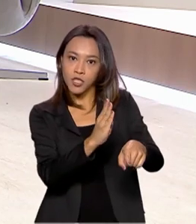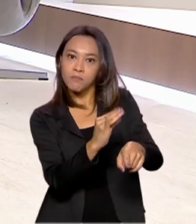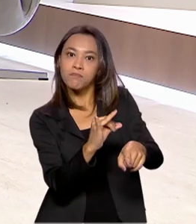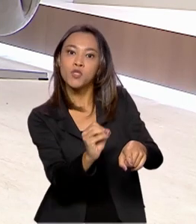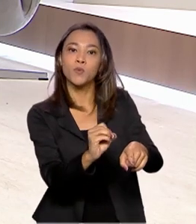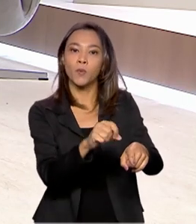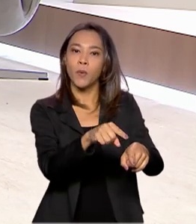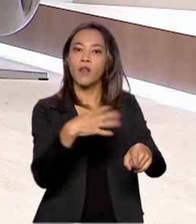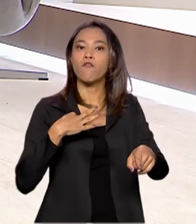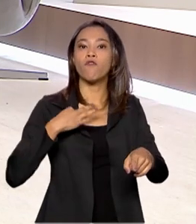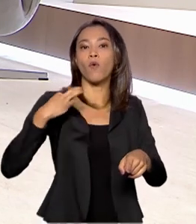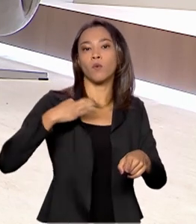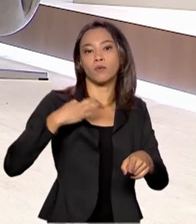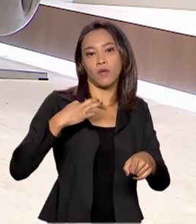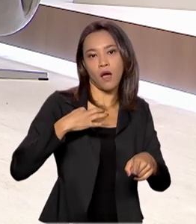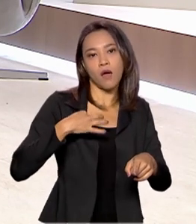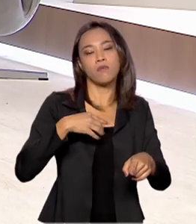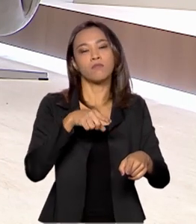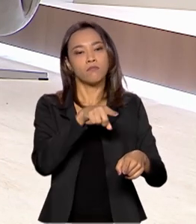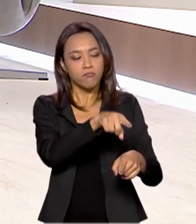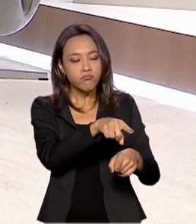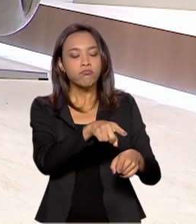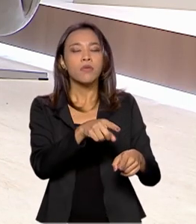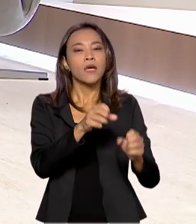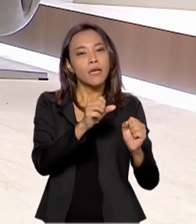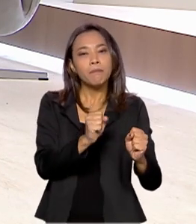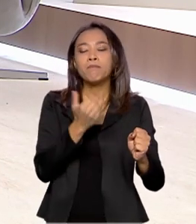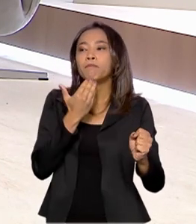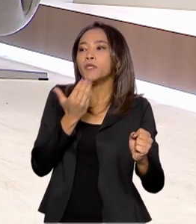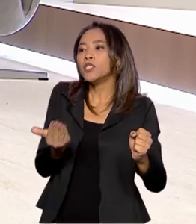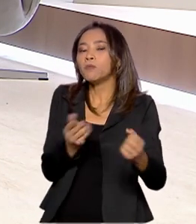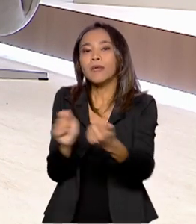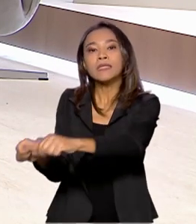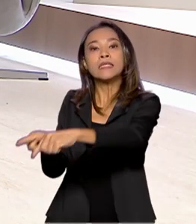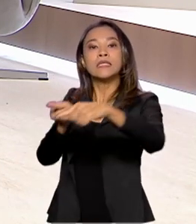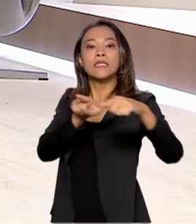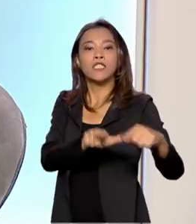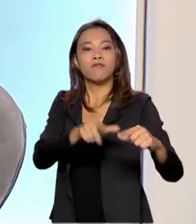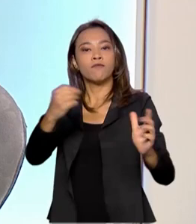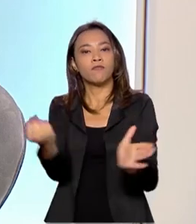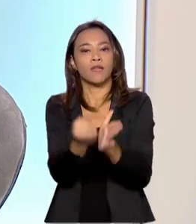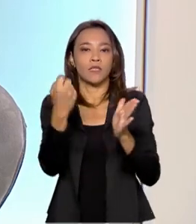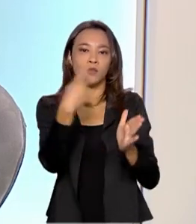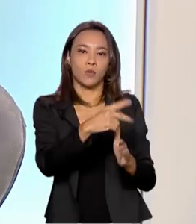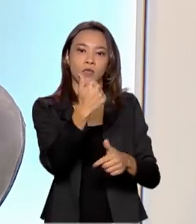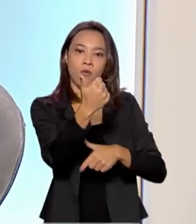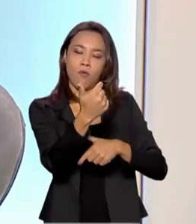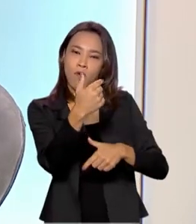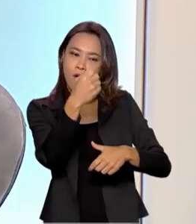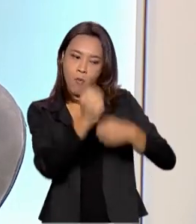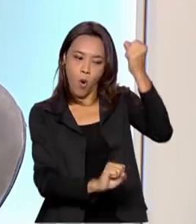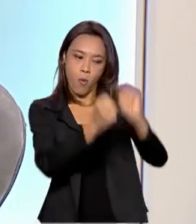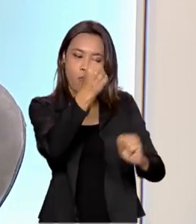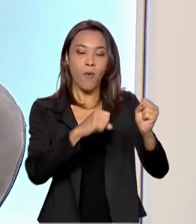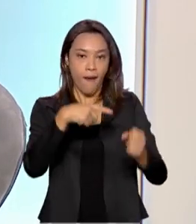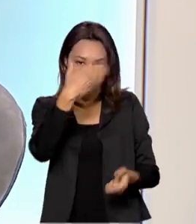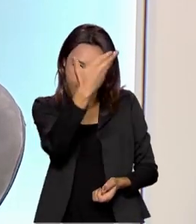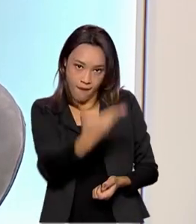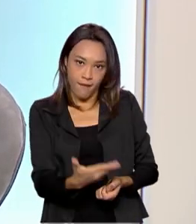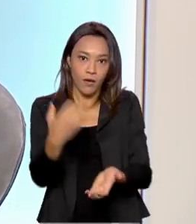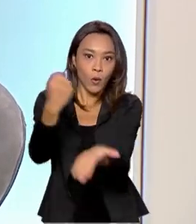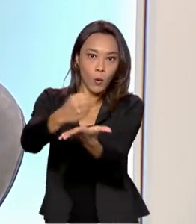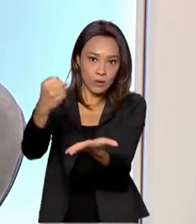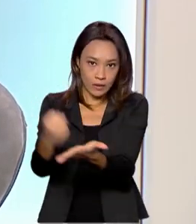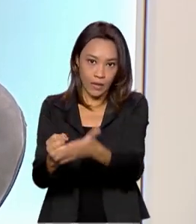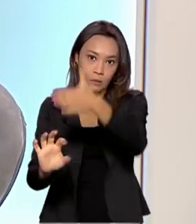voluntariamente, ele pode passar por um processo de certificação da sua produção. Então, ele contrata uma empresa, né, que